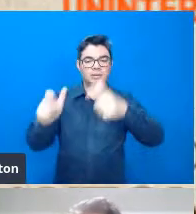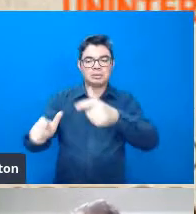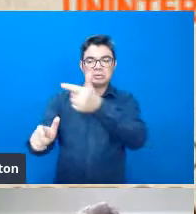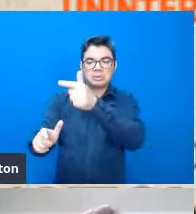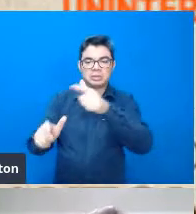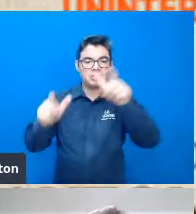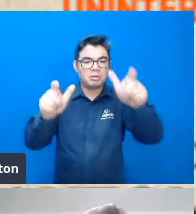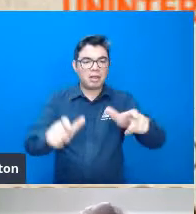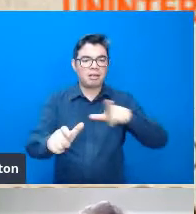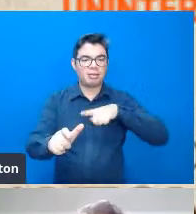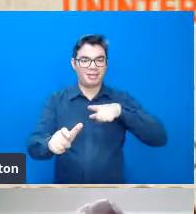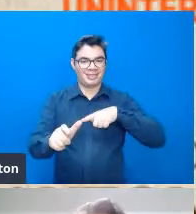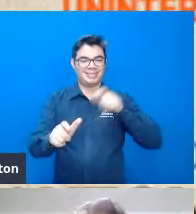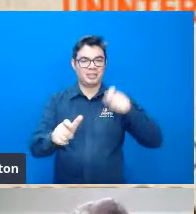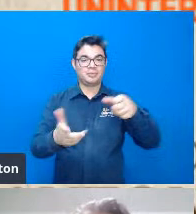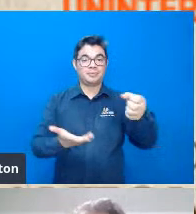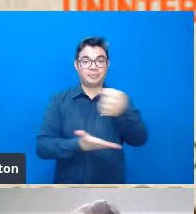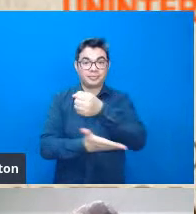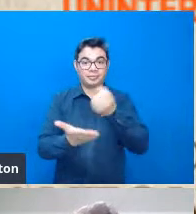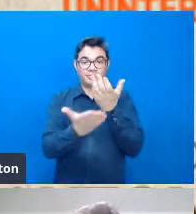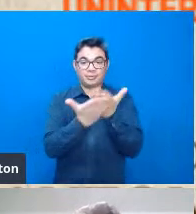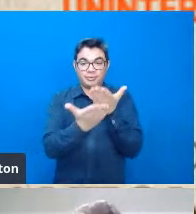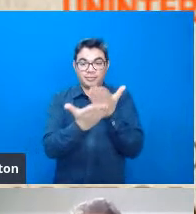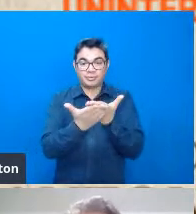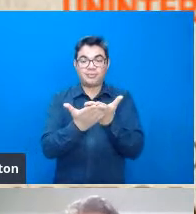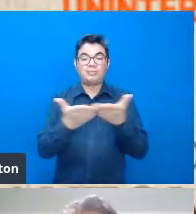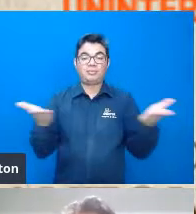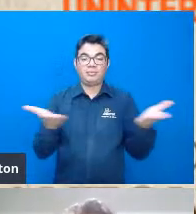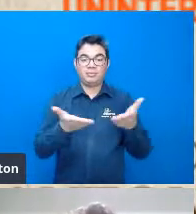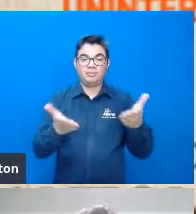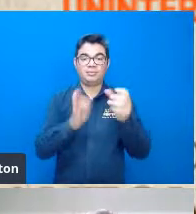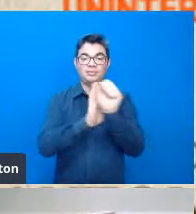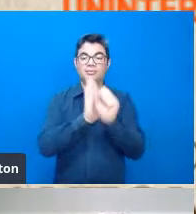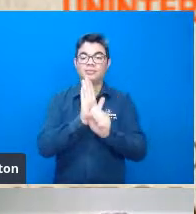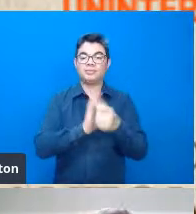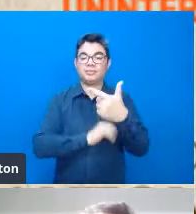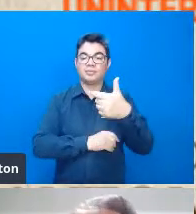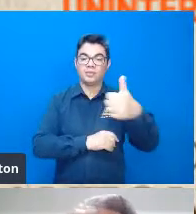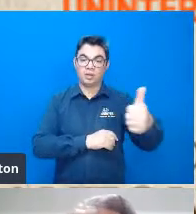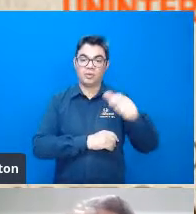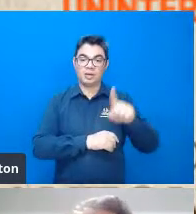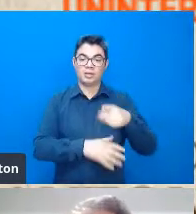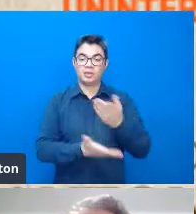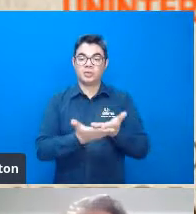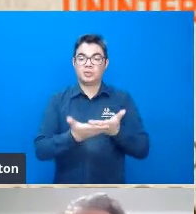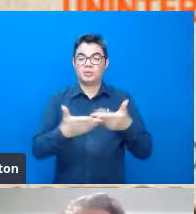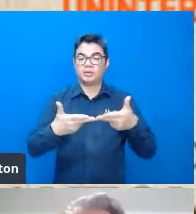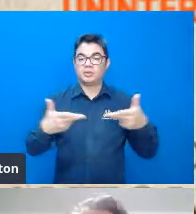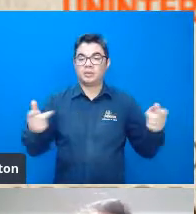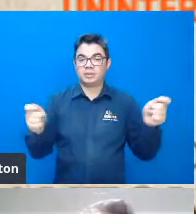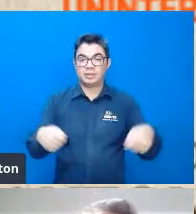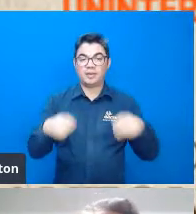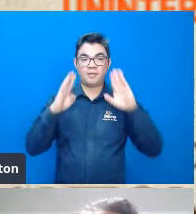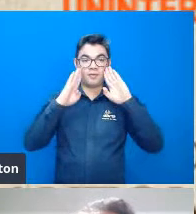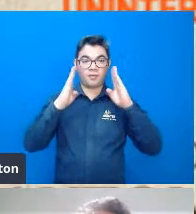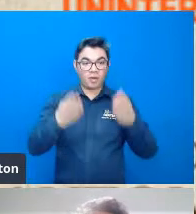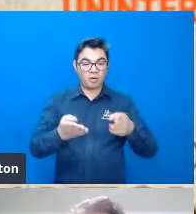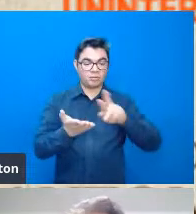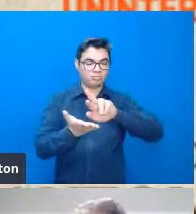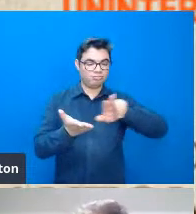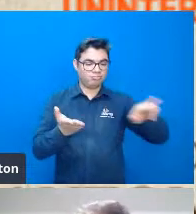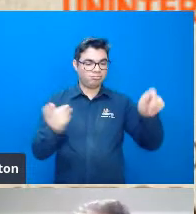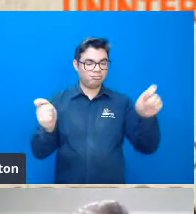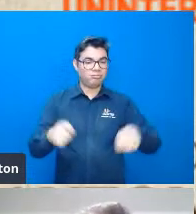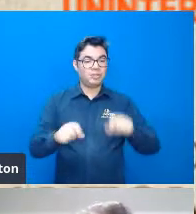tornou a base da ecologia moderna hoje a ecologia do século XXI nós temos diferentes estudos hoje que só focam em diversidade genética